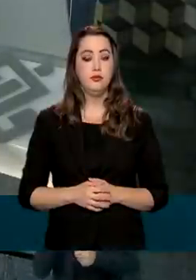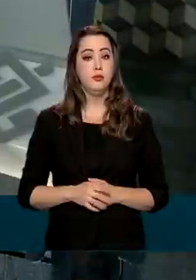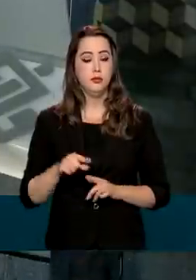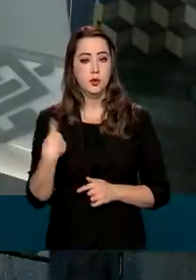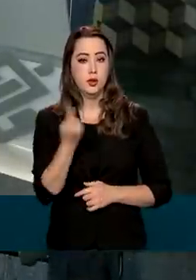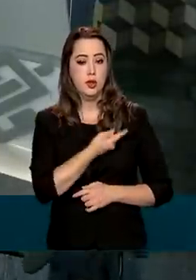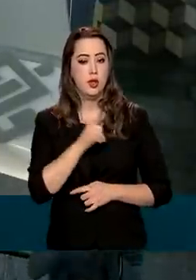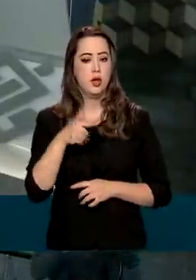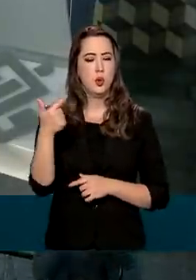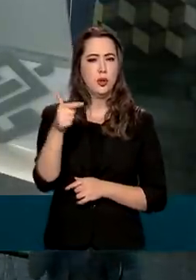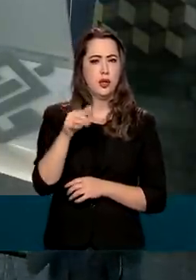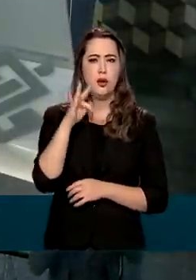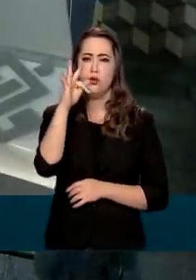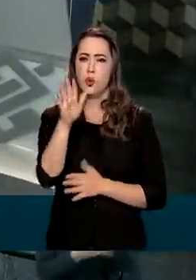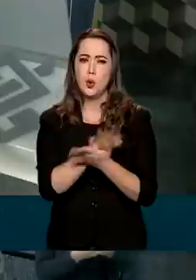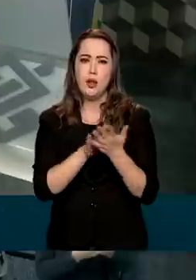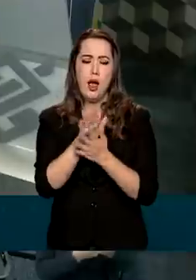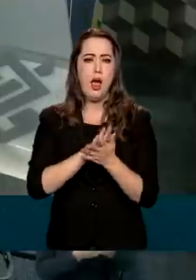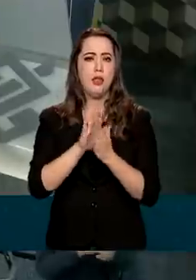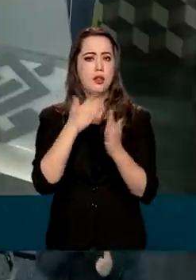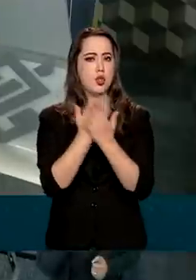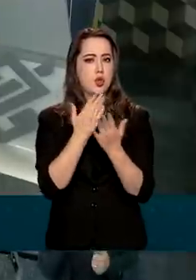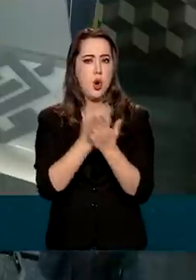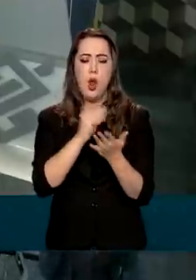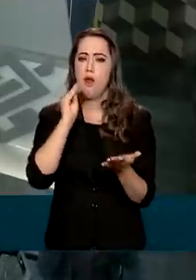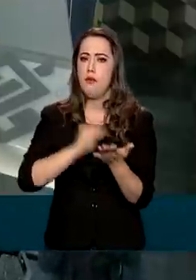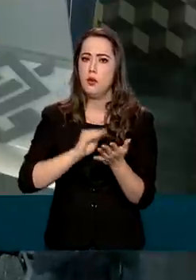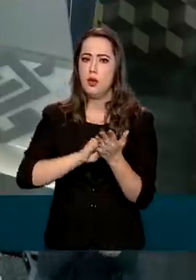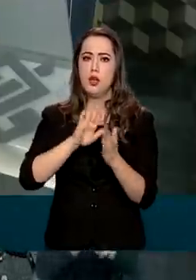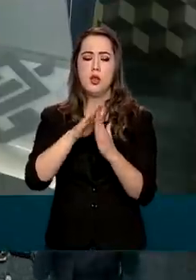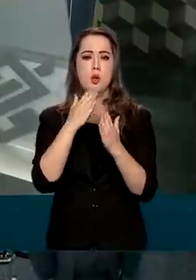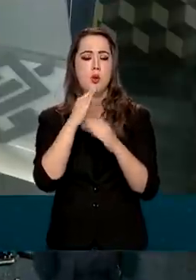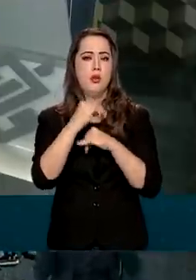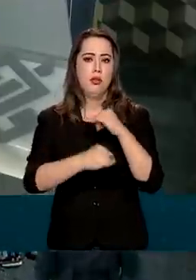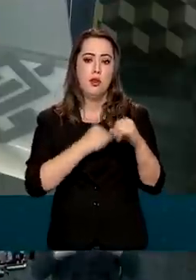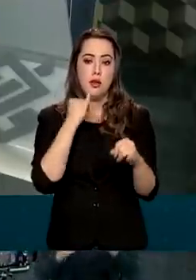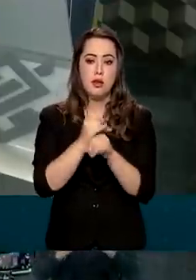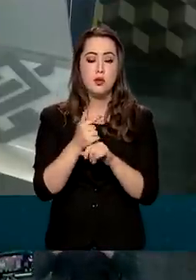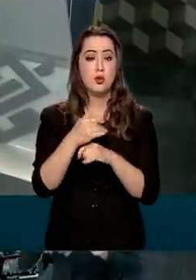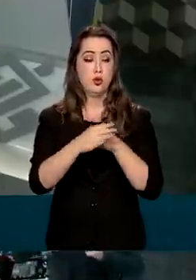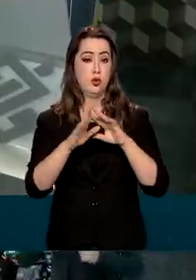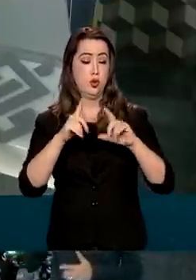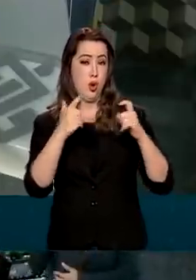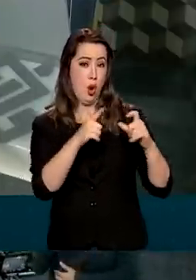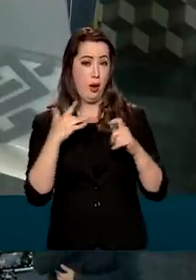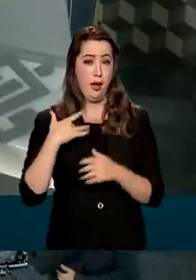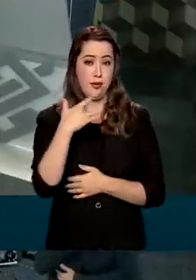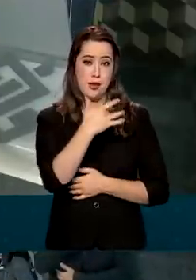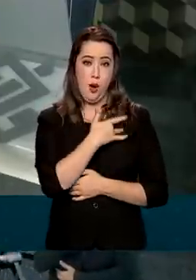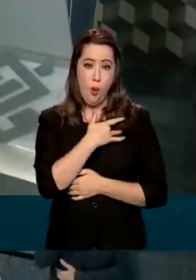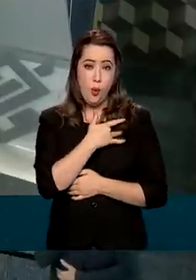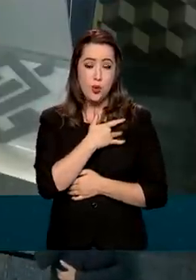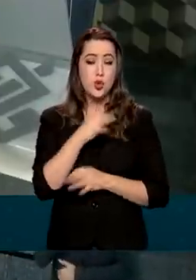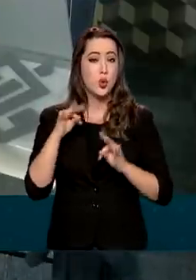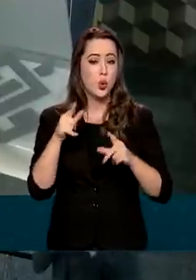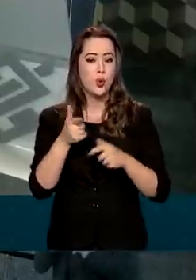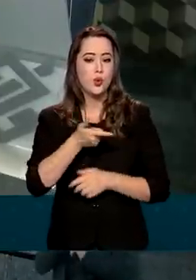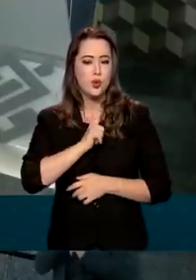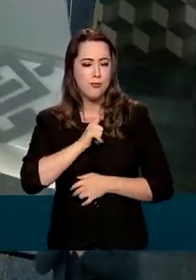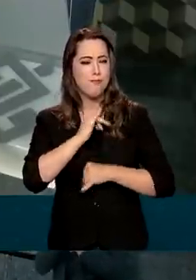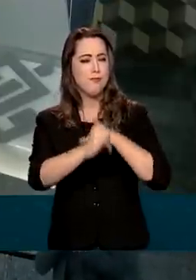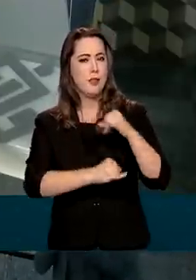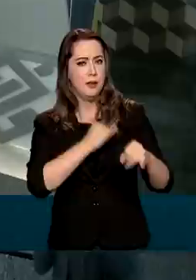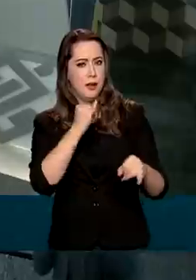mais nenhuma escola no Brasil sem internet, que a gente não terá mais nenhum posto de saúde sem internet, que a gente não terá mais nenhuma área de